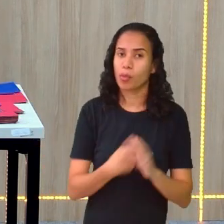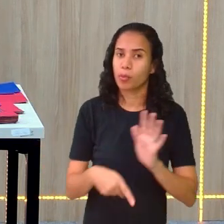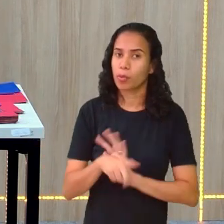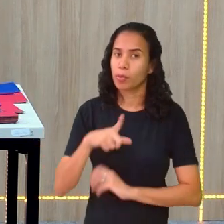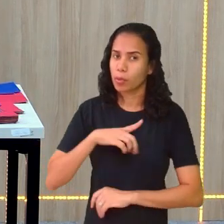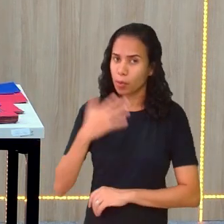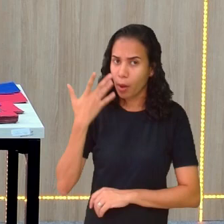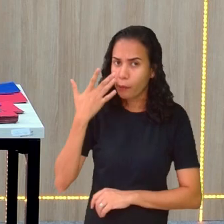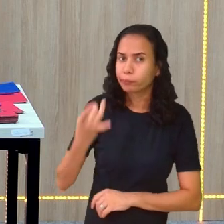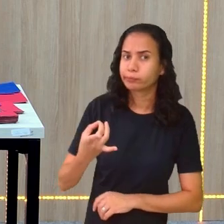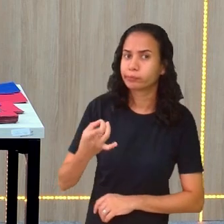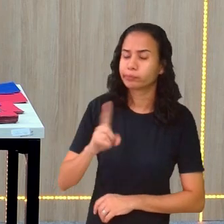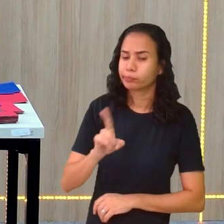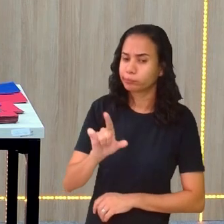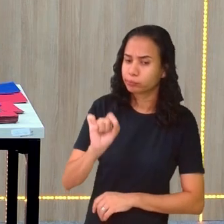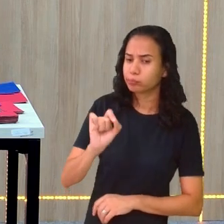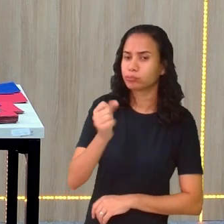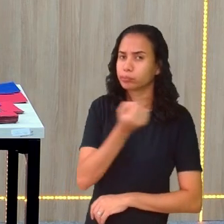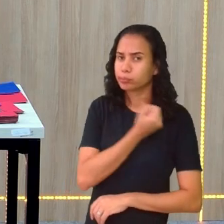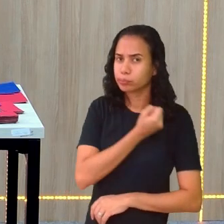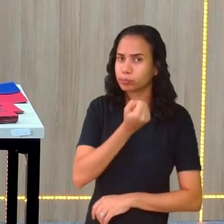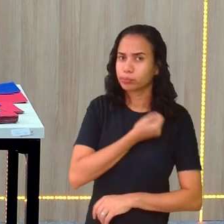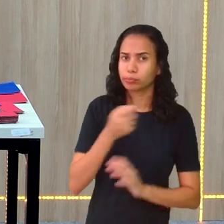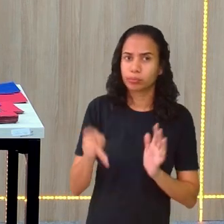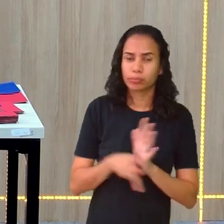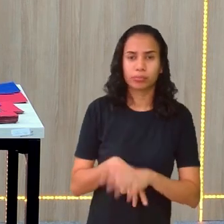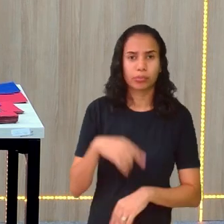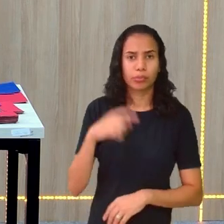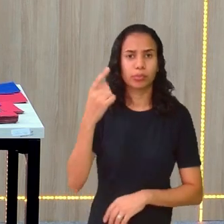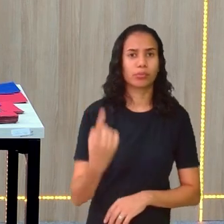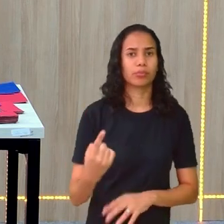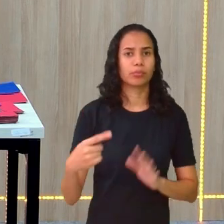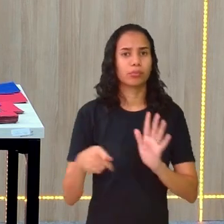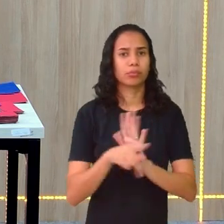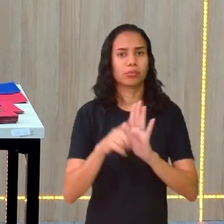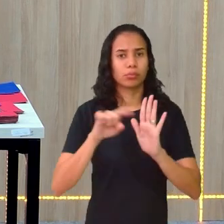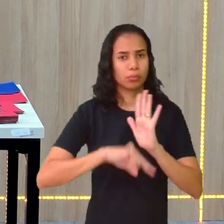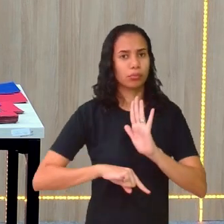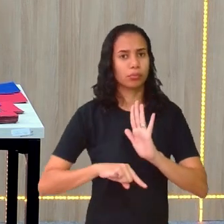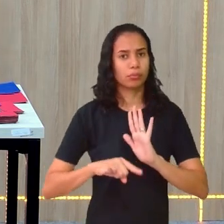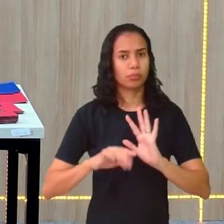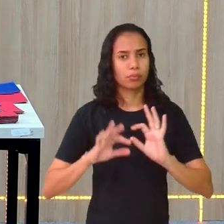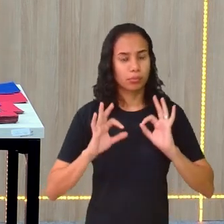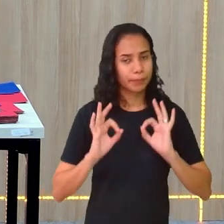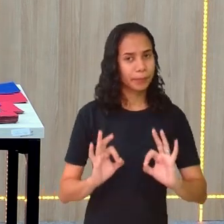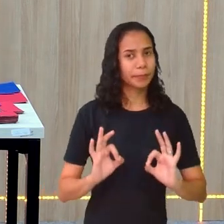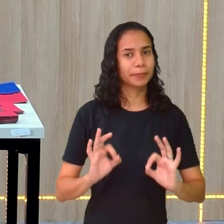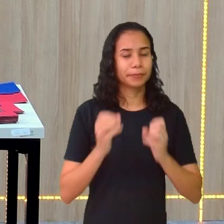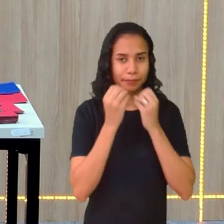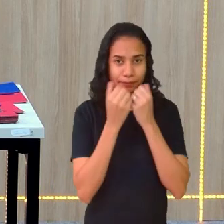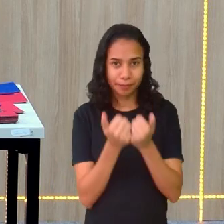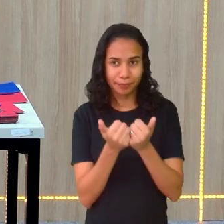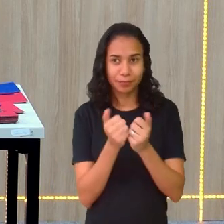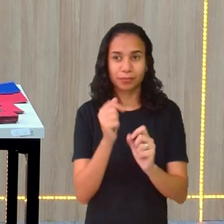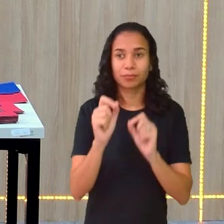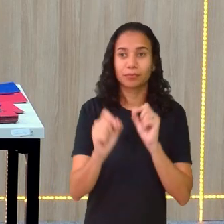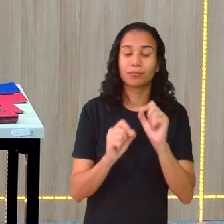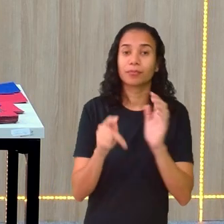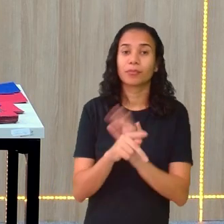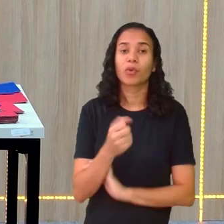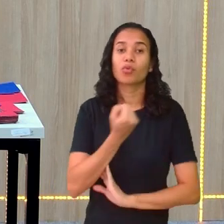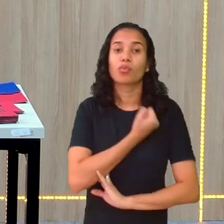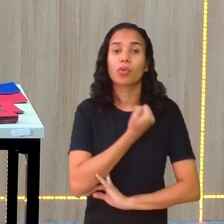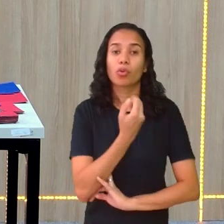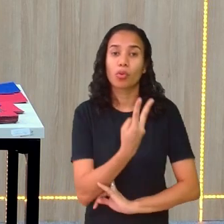Cuidado para não escolher um número que vai ser a única exceção. Tá? Então, tudo bem. Qual é a exceção aqui?